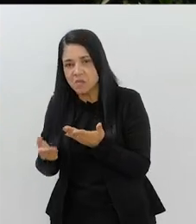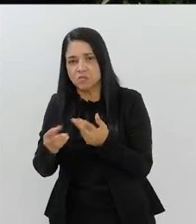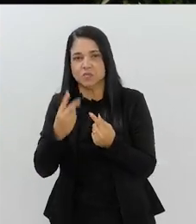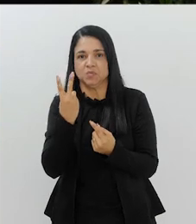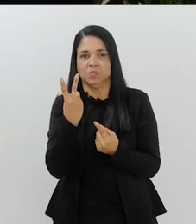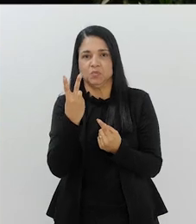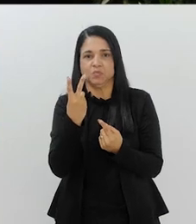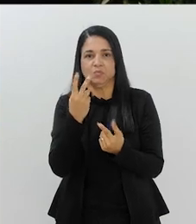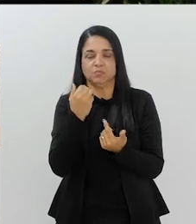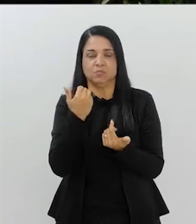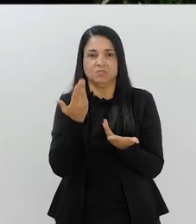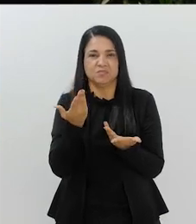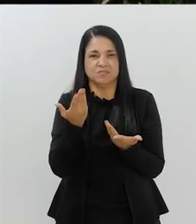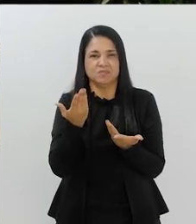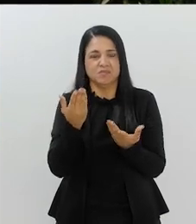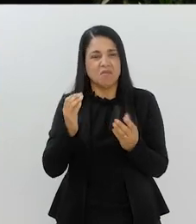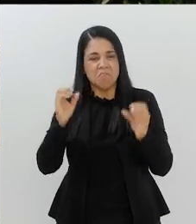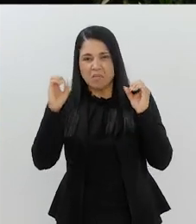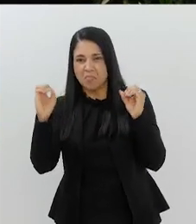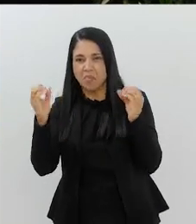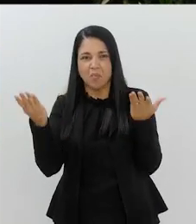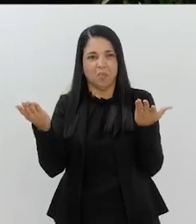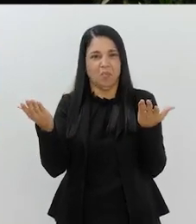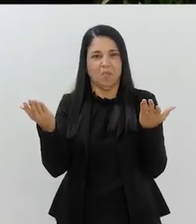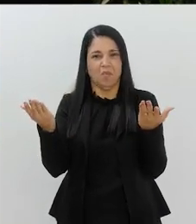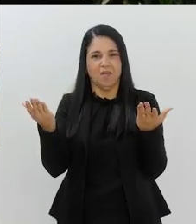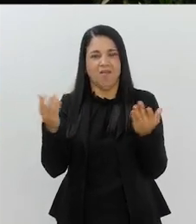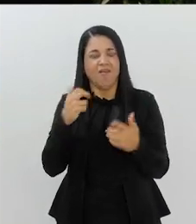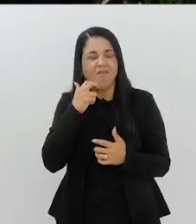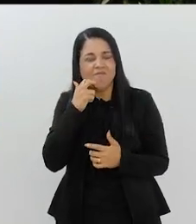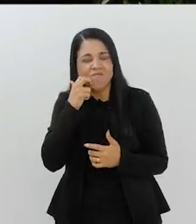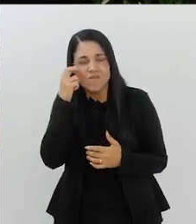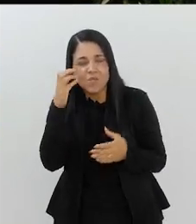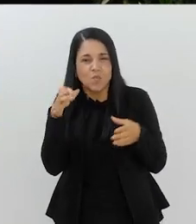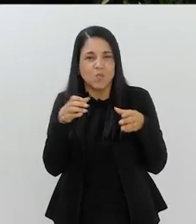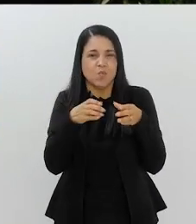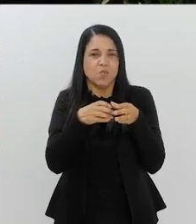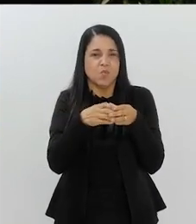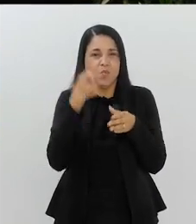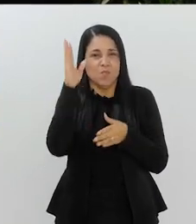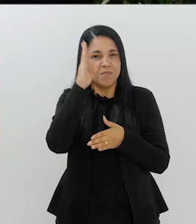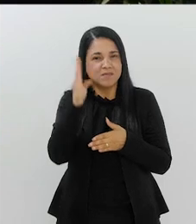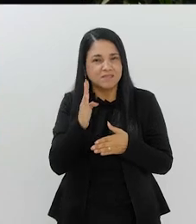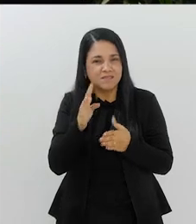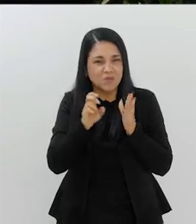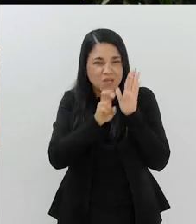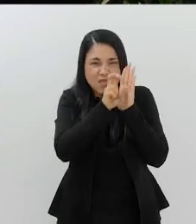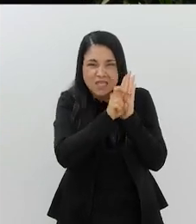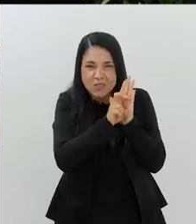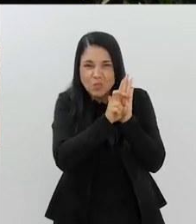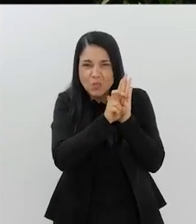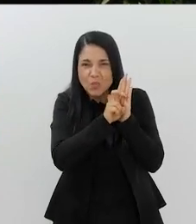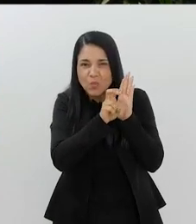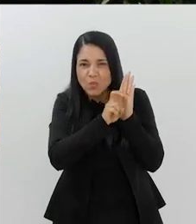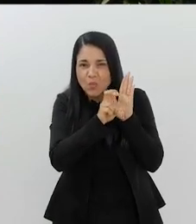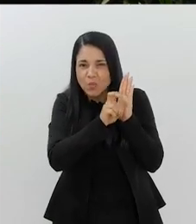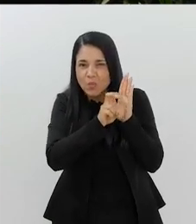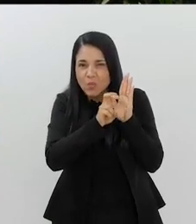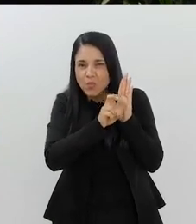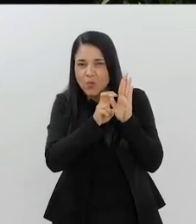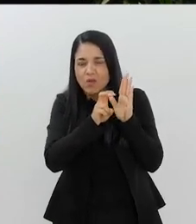perdemos. Empatou, perdeu. Eu vou dizer um negócio. É vergonhoso a seleção, hoje, ser quinta colocada. Por quê?